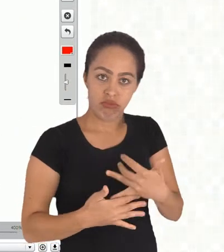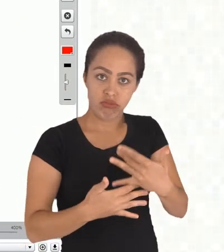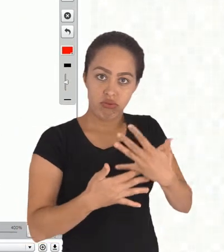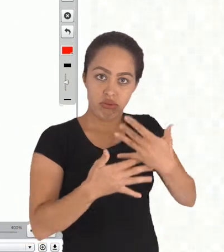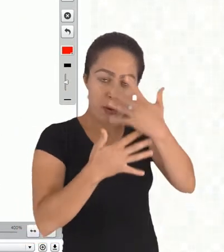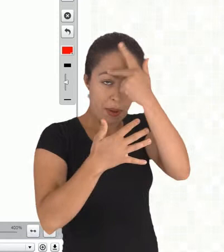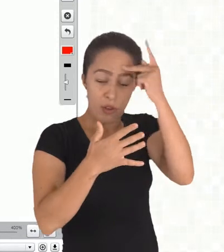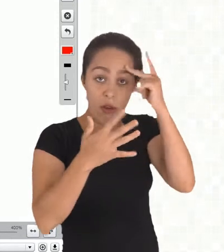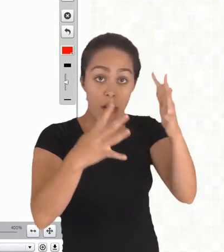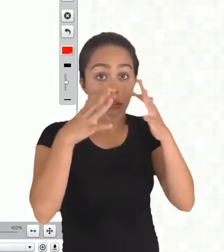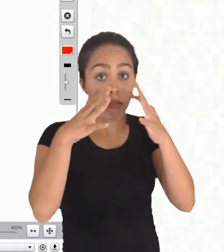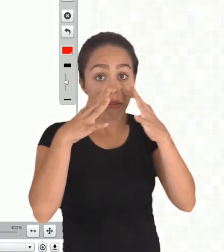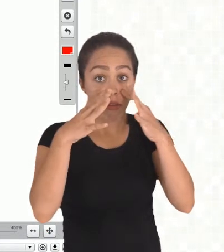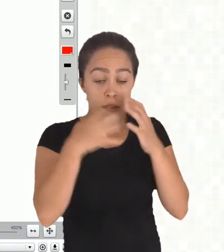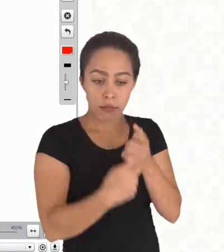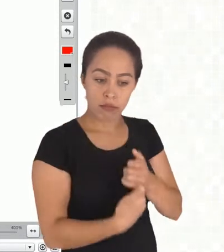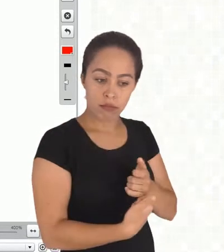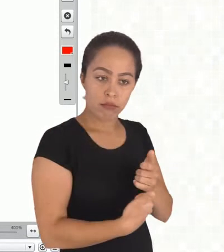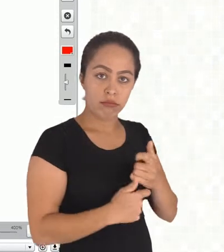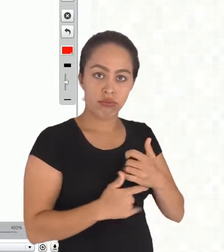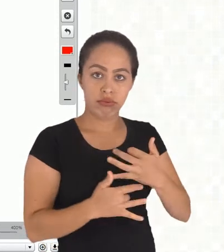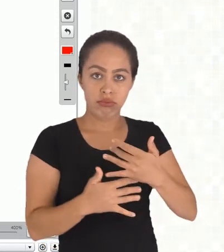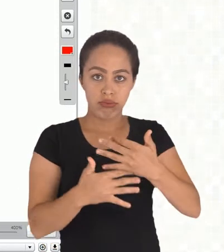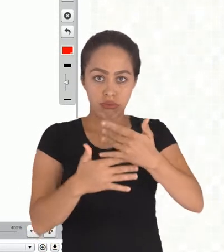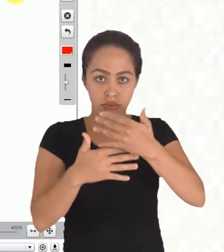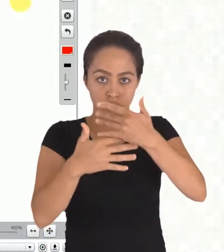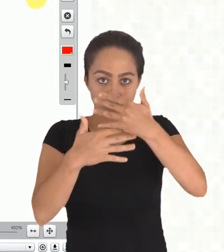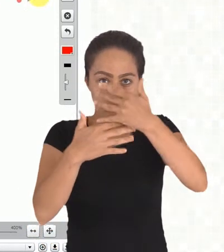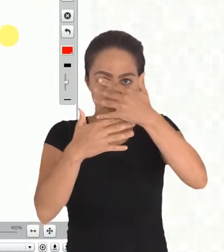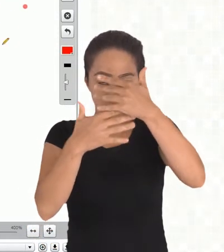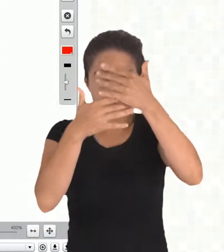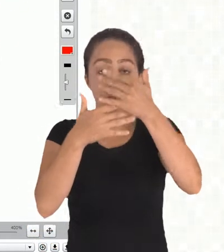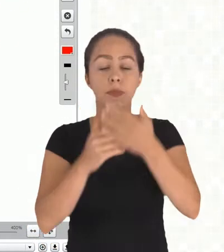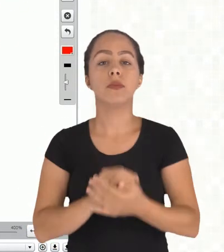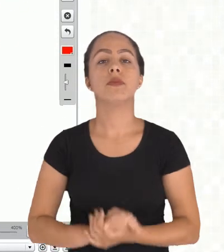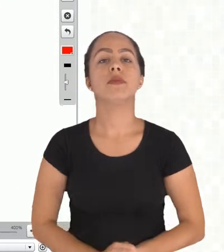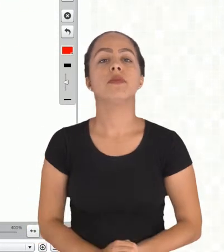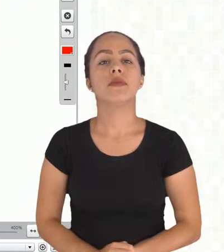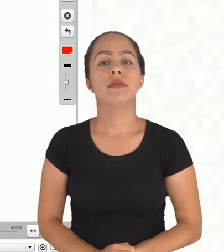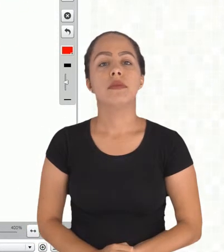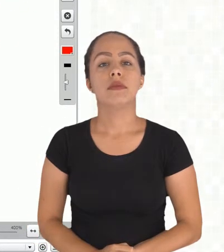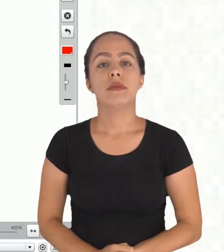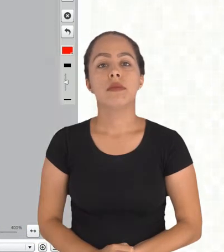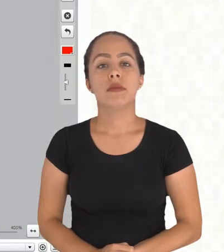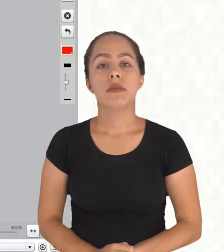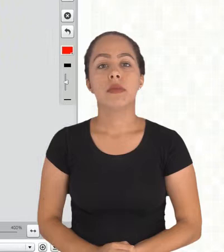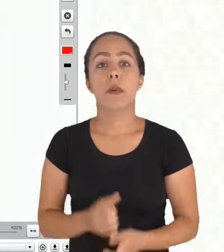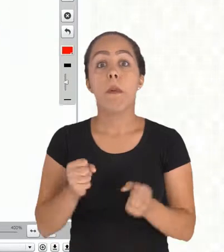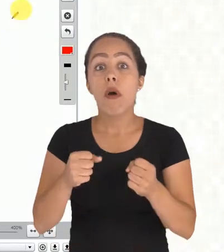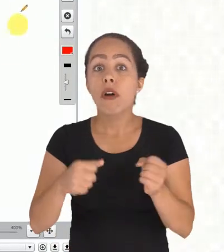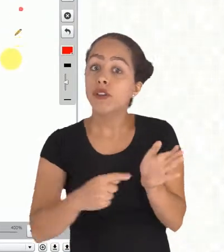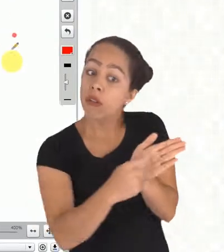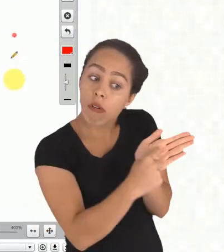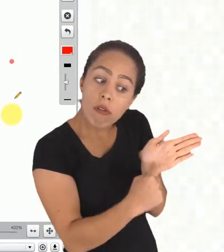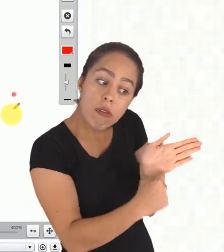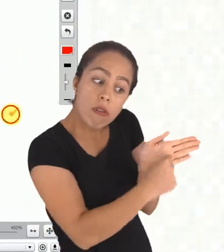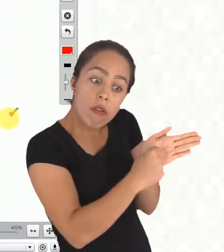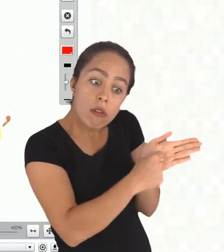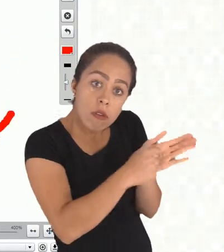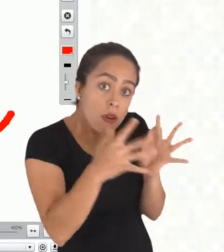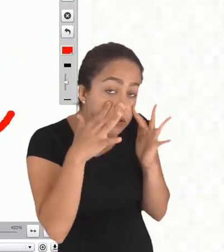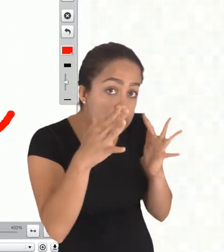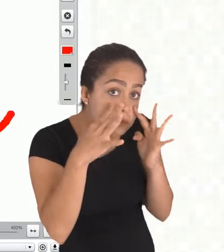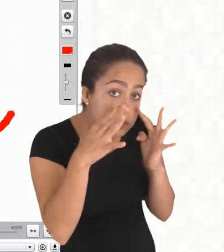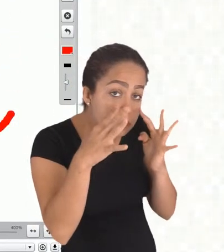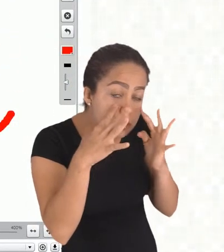desse texto caso eu queira que as pessoas prestem atenção em partes específicas né? passar a página então